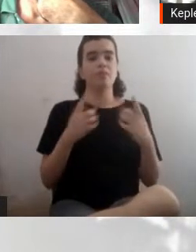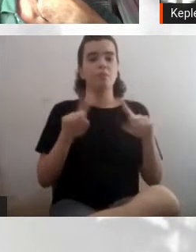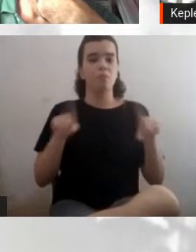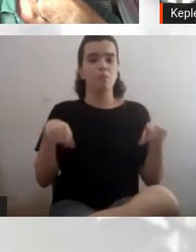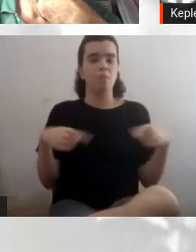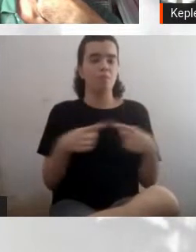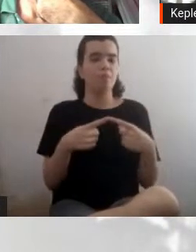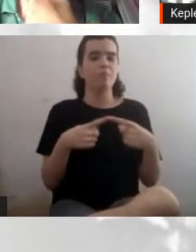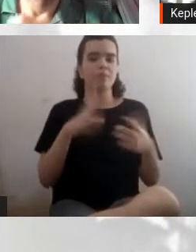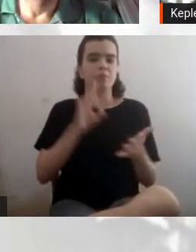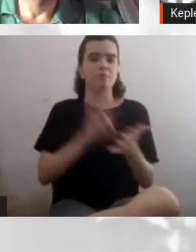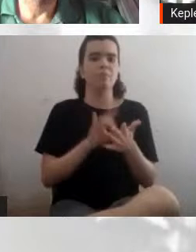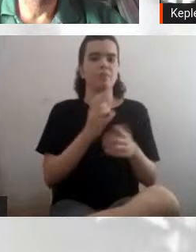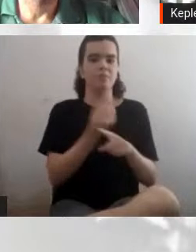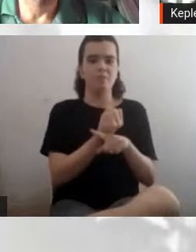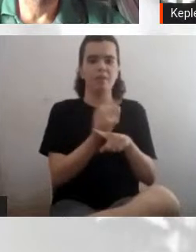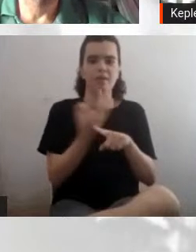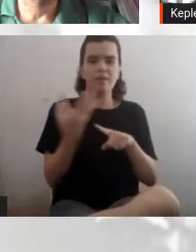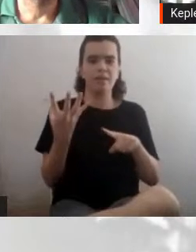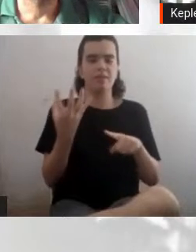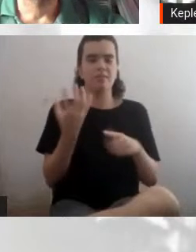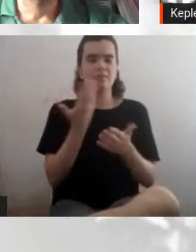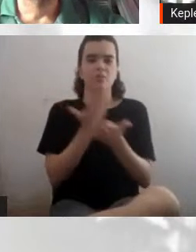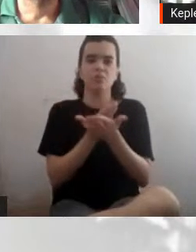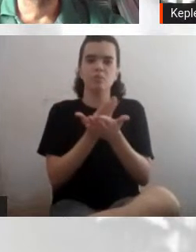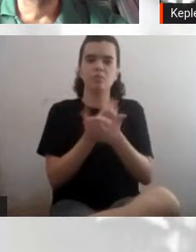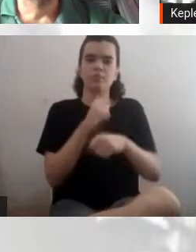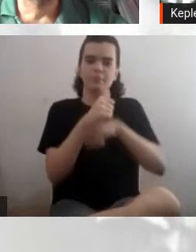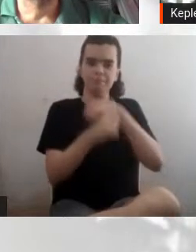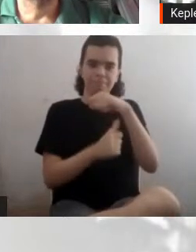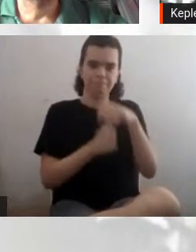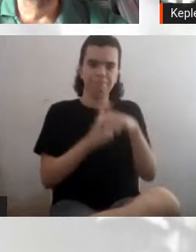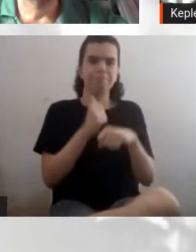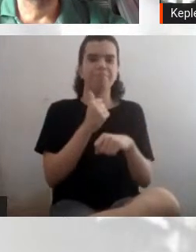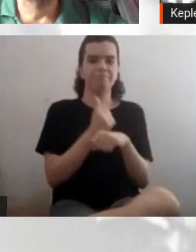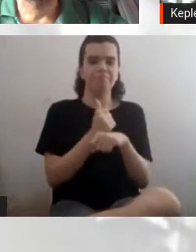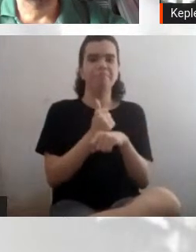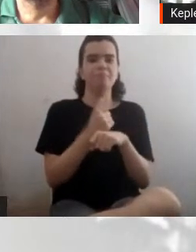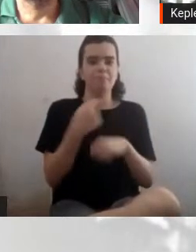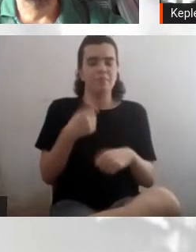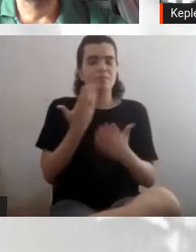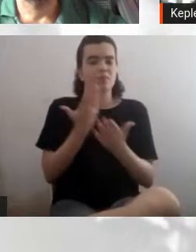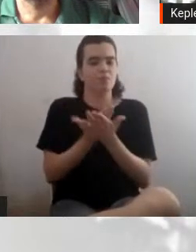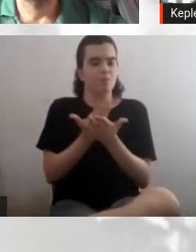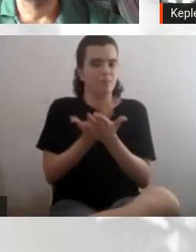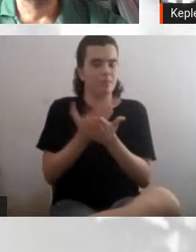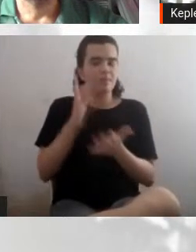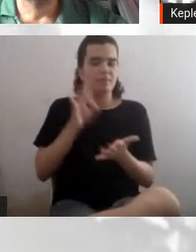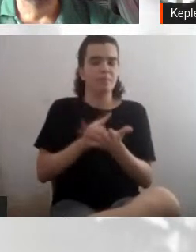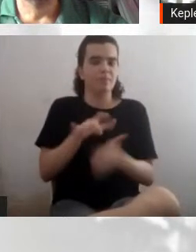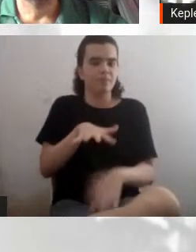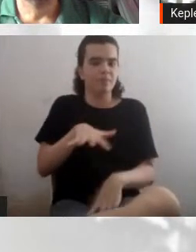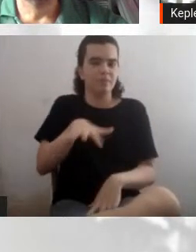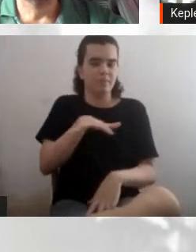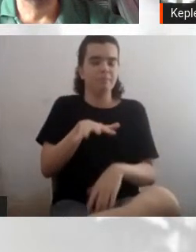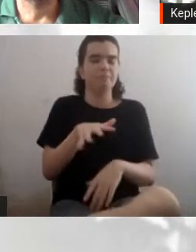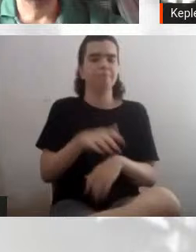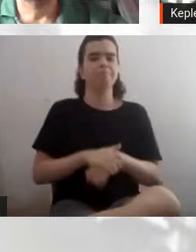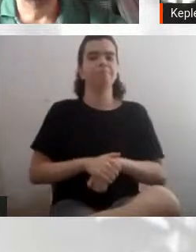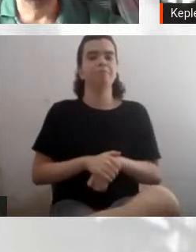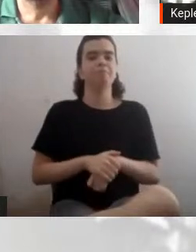estudar o espectro a gente precisa de dados atômicos, né? Então, também temos interação forte com física